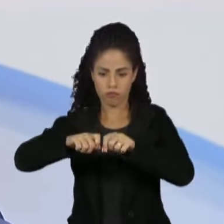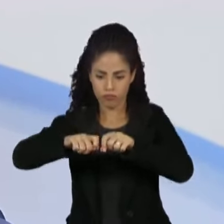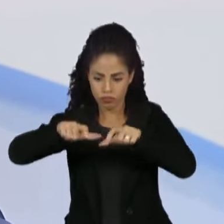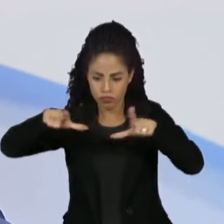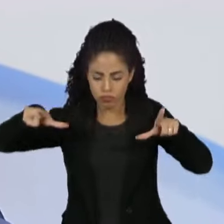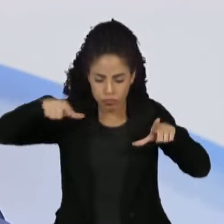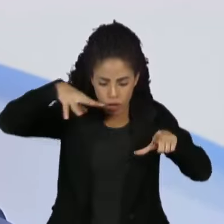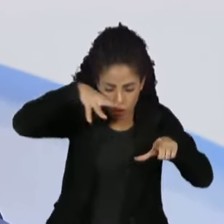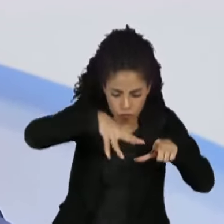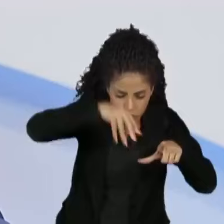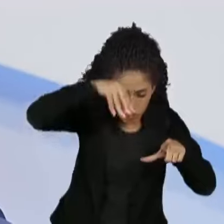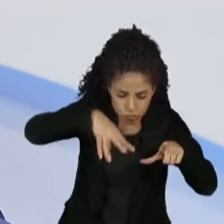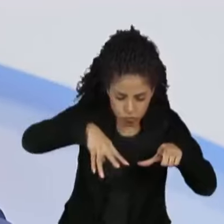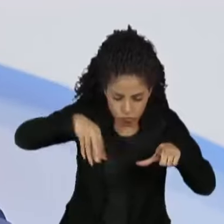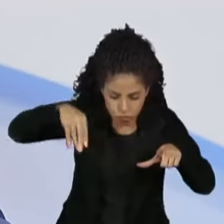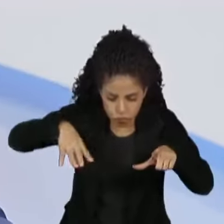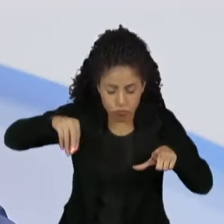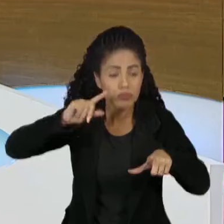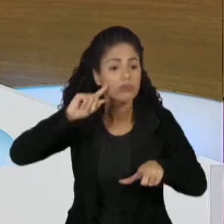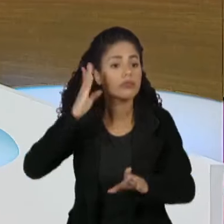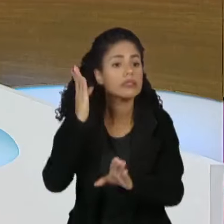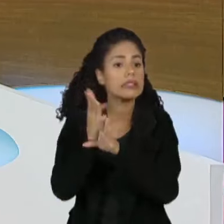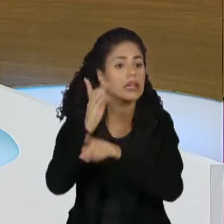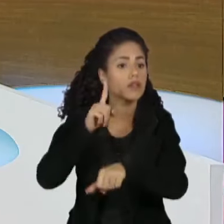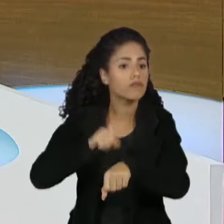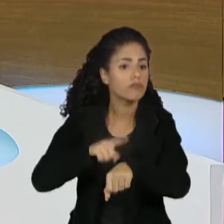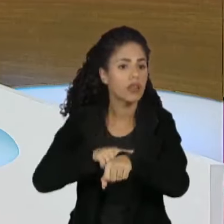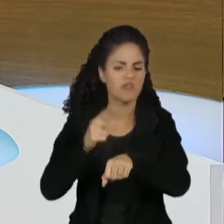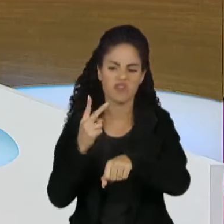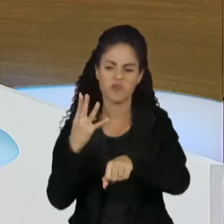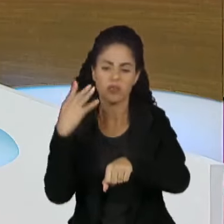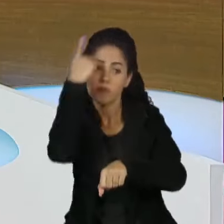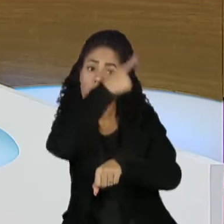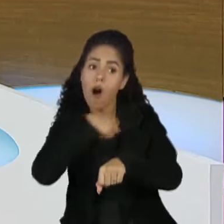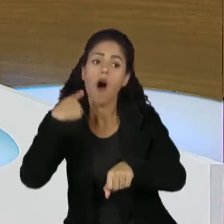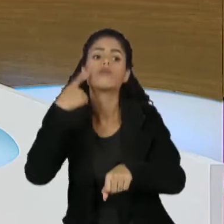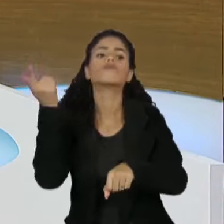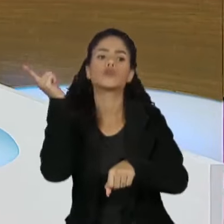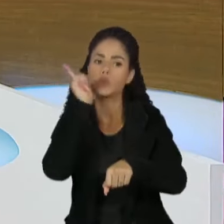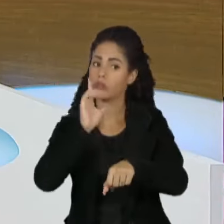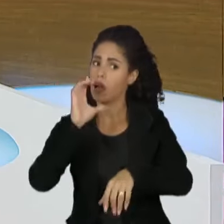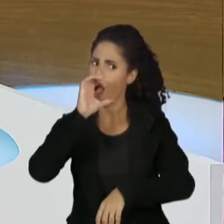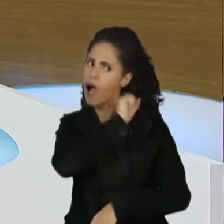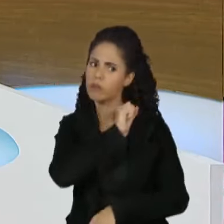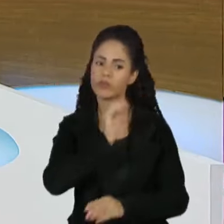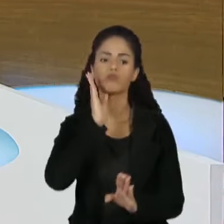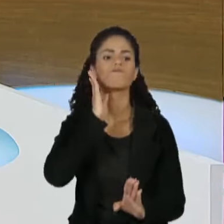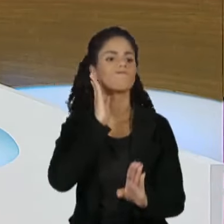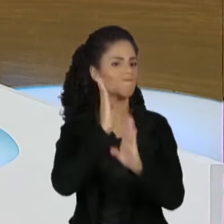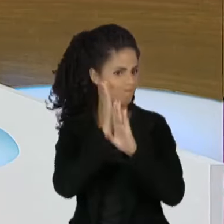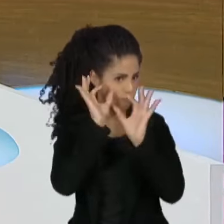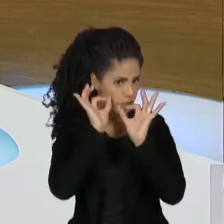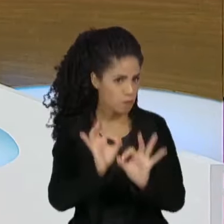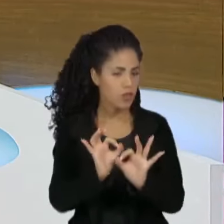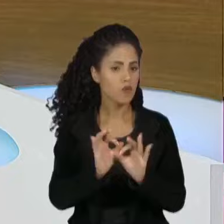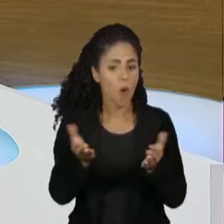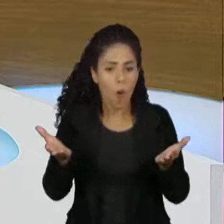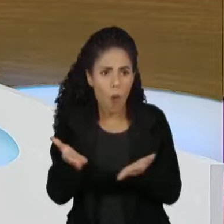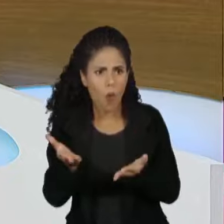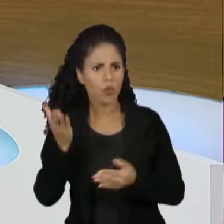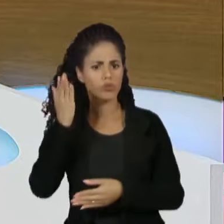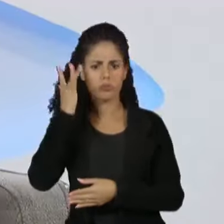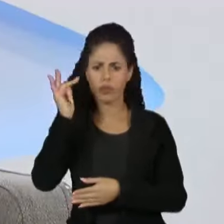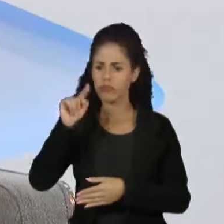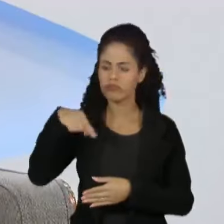hoje no Estado, ele é capaz de detectar isso em 24 horas. Mas, de um dia para o outro, passa o satélite hoje e amanhã, passou,